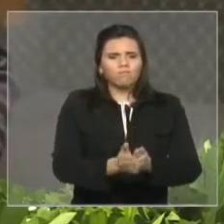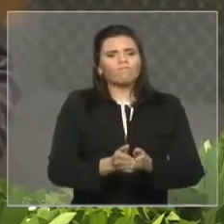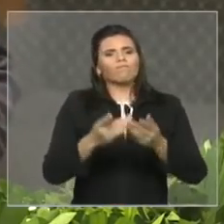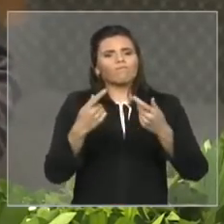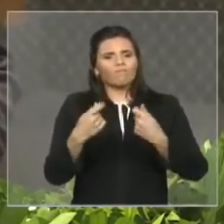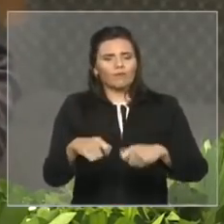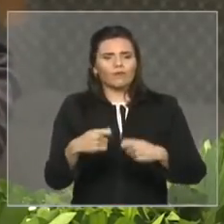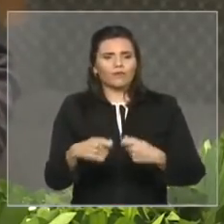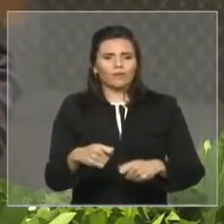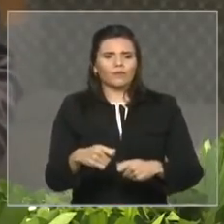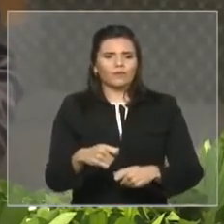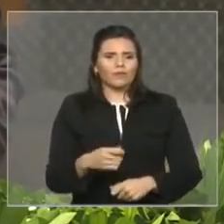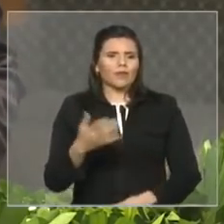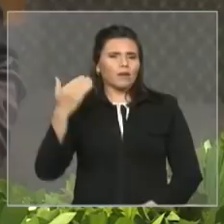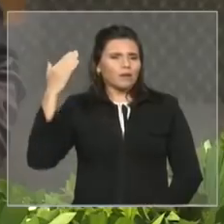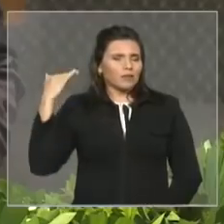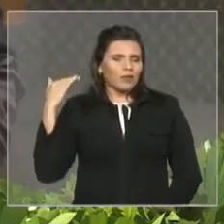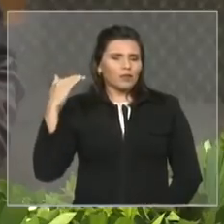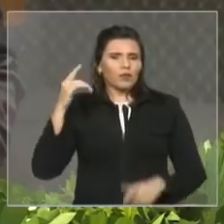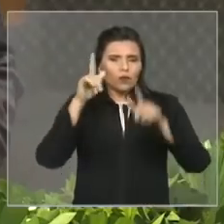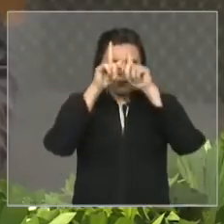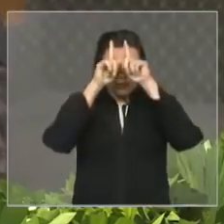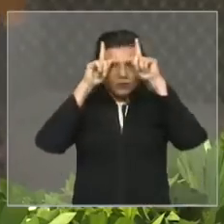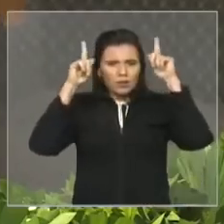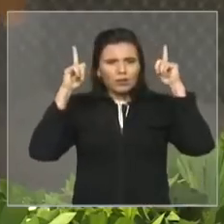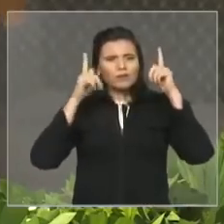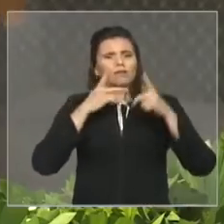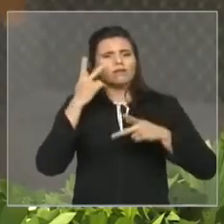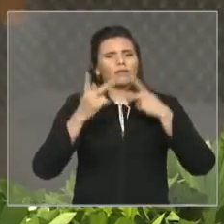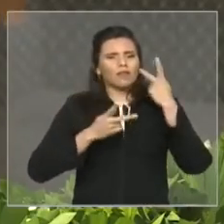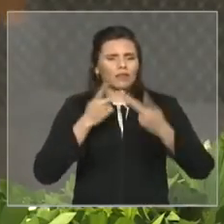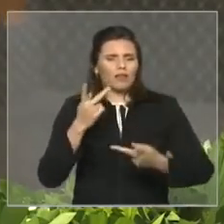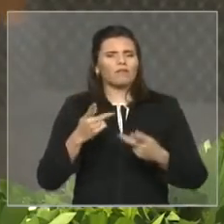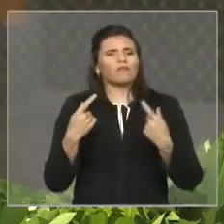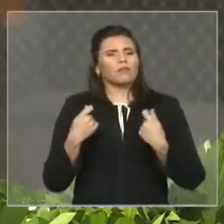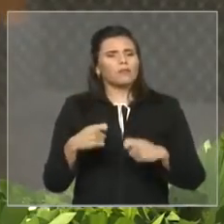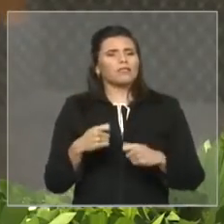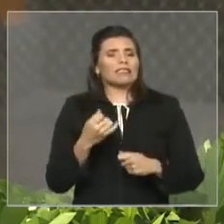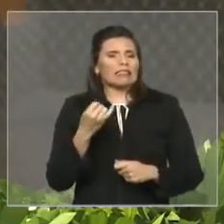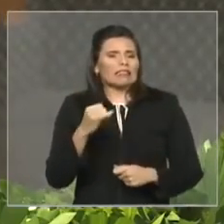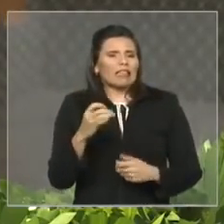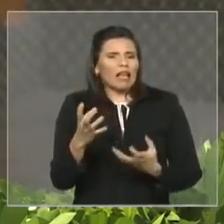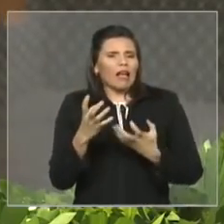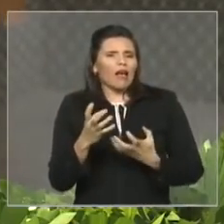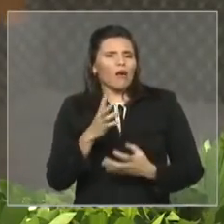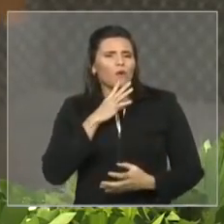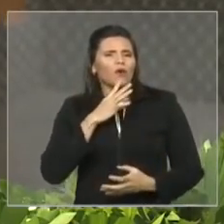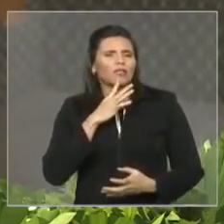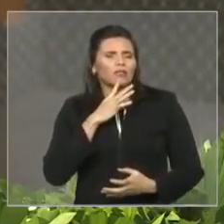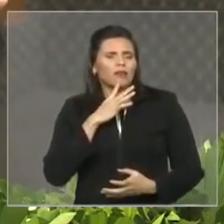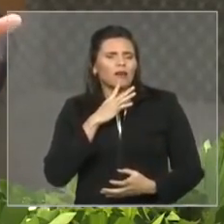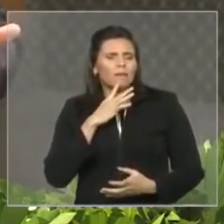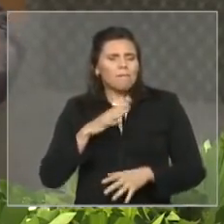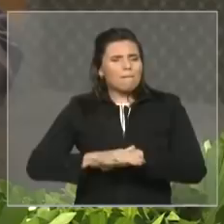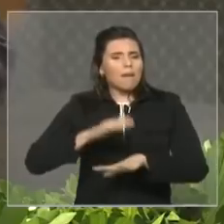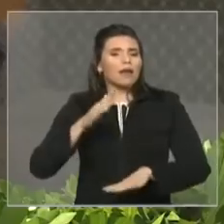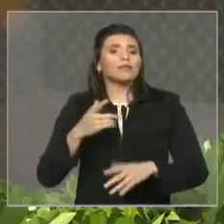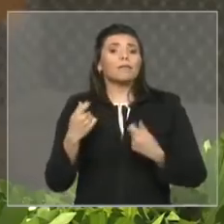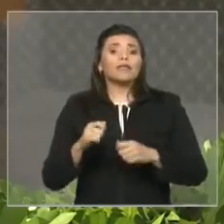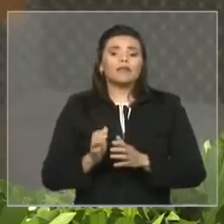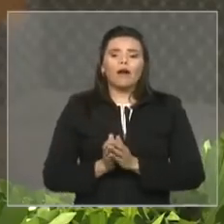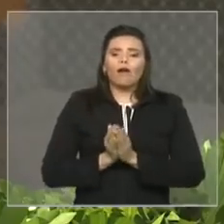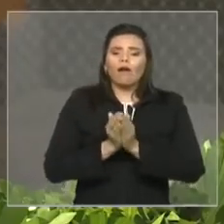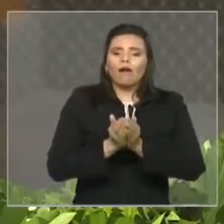gregos há alguns milênios atrás. Portanto, senhoras e senhores, ofereço um patrimônio de